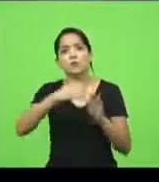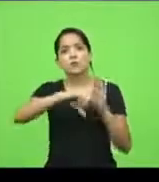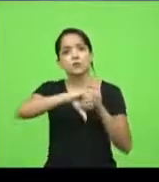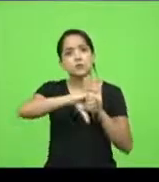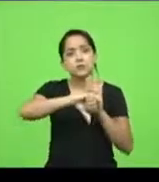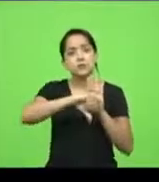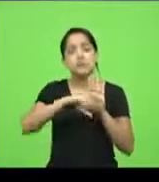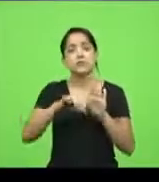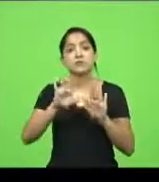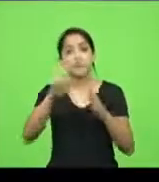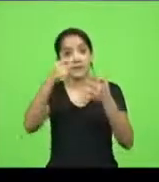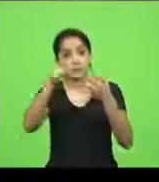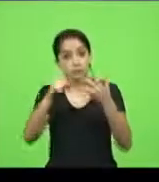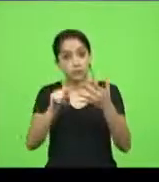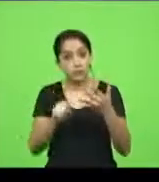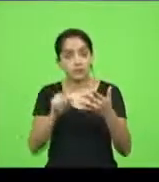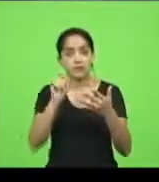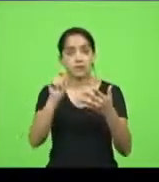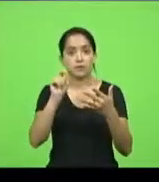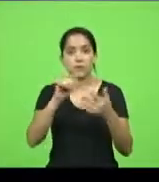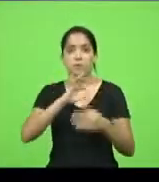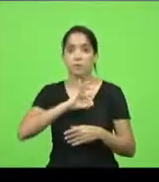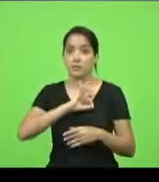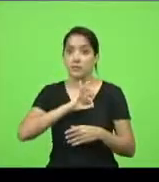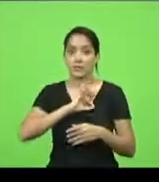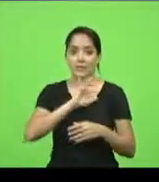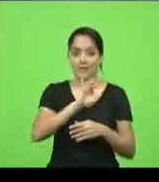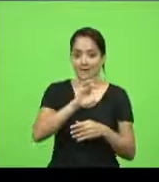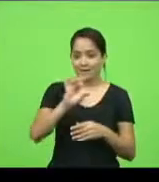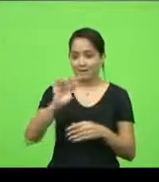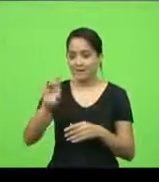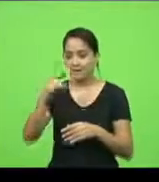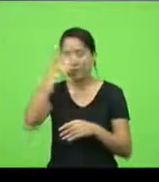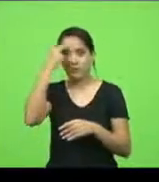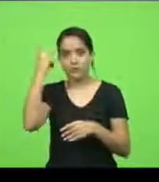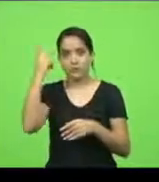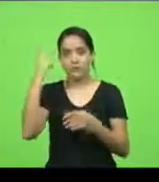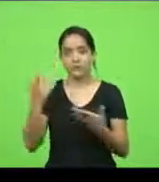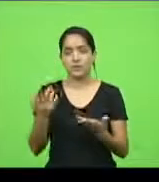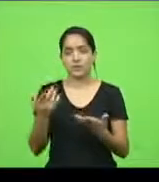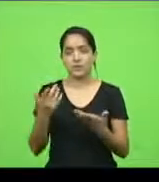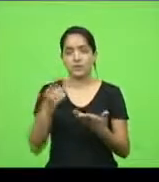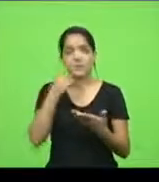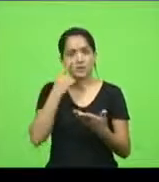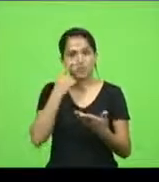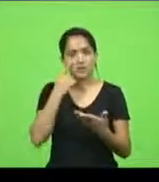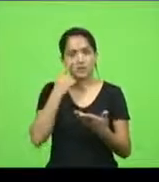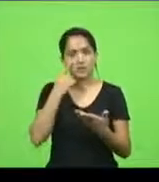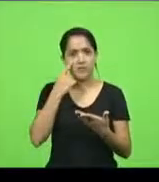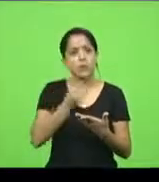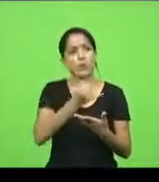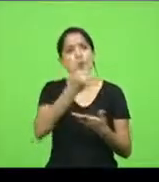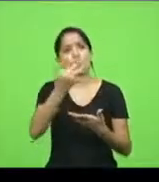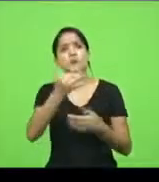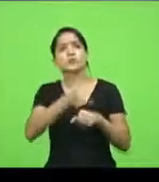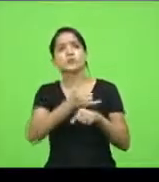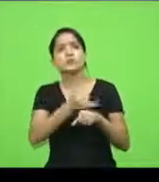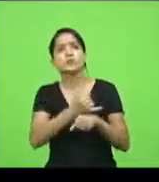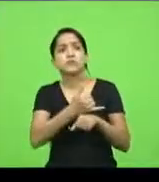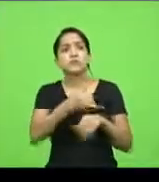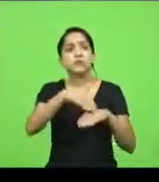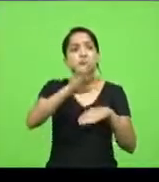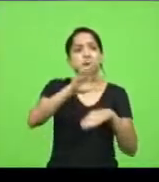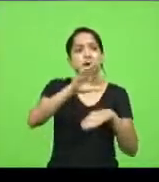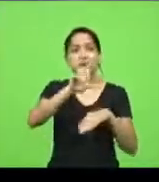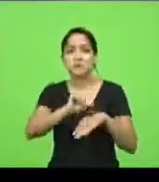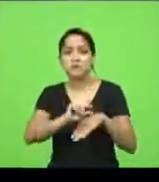mas um dos critérios é policial por habitante, certo? Então, nós vamos verificar, será que tem mais Joinville, tem menos, tem mais Itajaí,